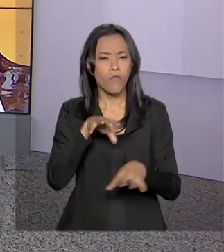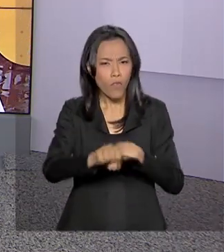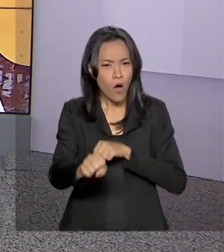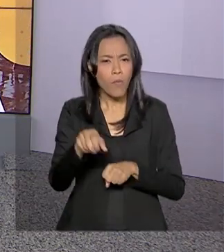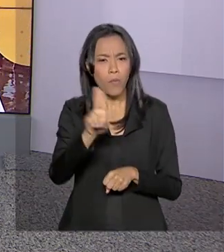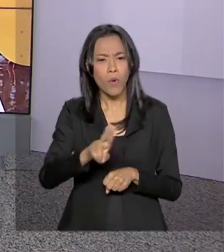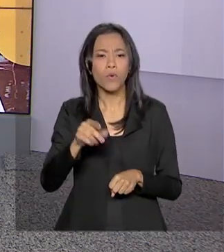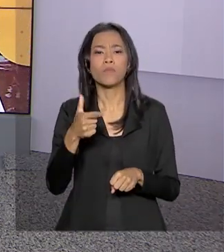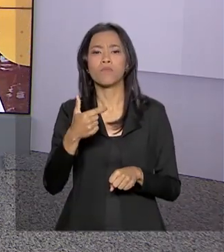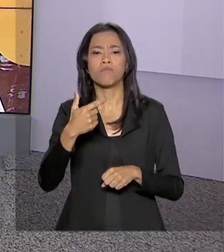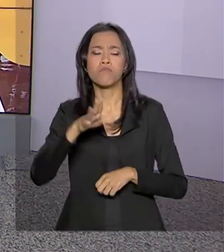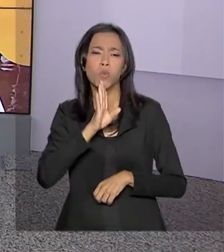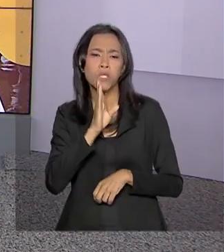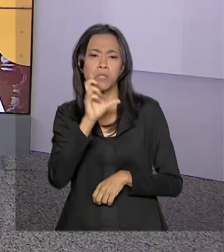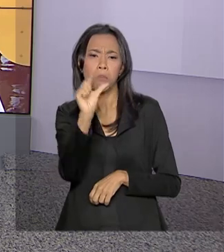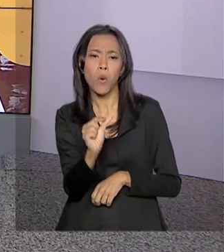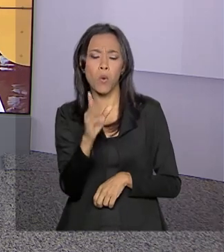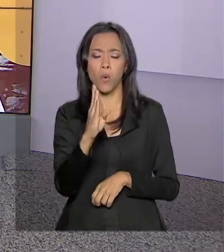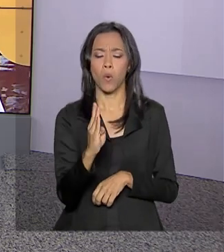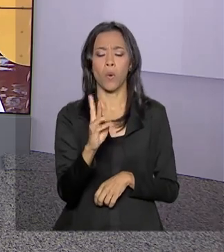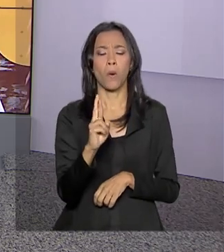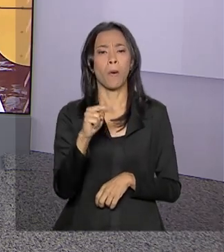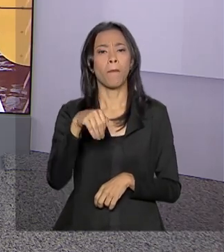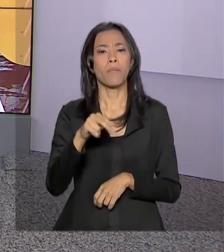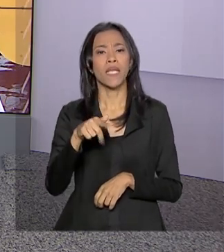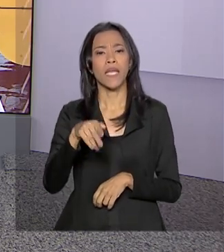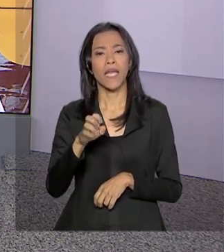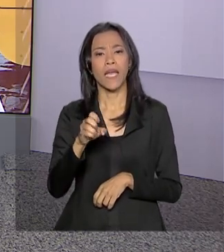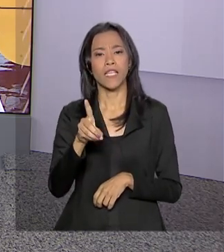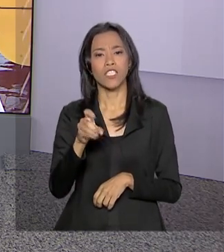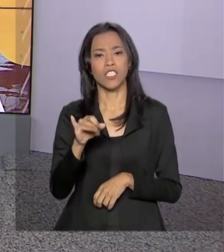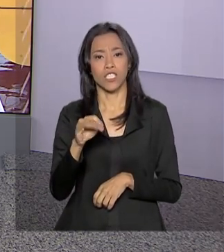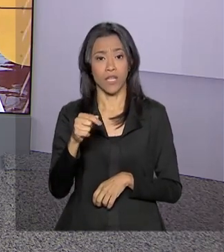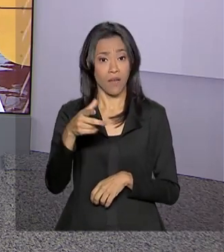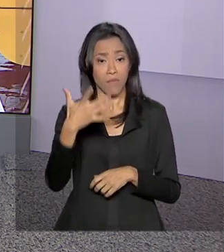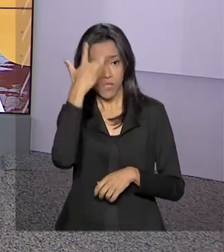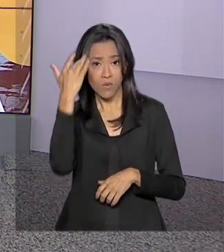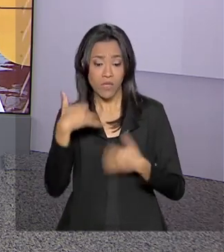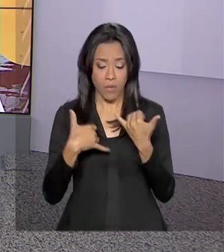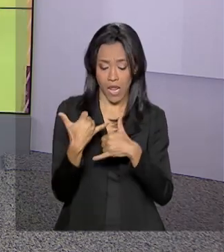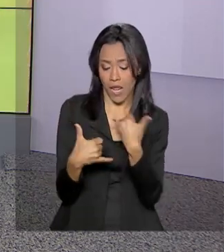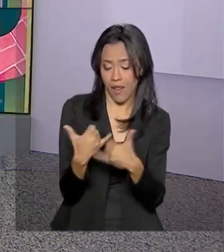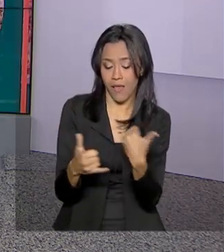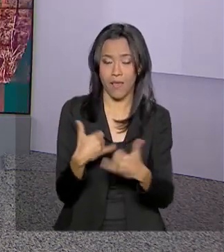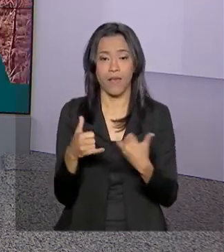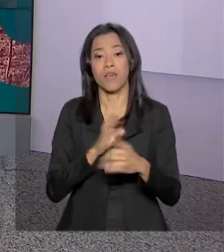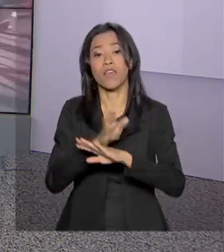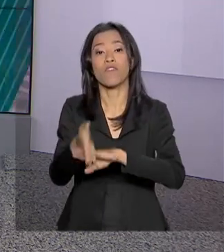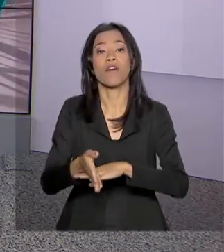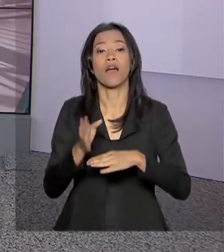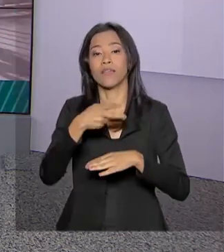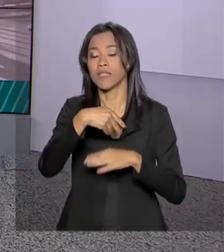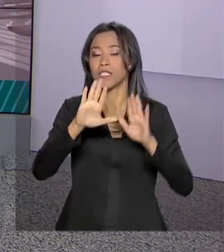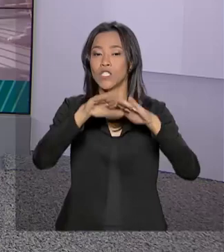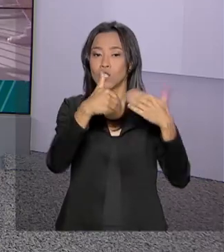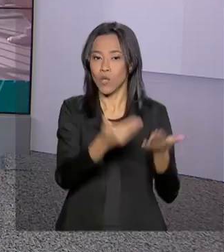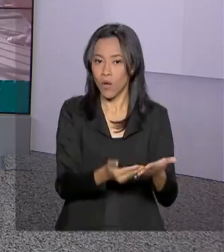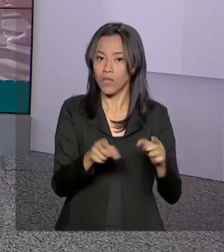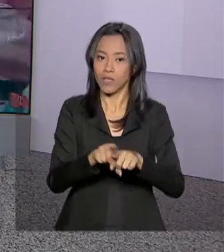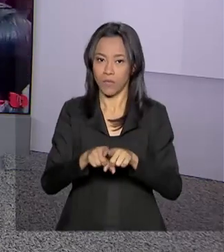São os brinquedistas, pessoas que usam atividades lúdicas para ajudar no desenvolvimento de crianças em hospitais e escolas.